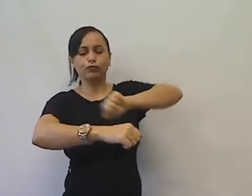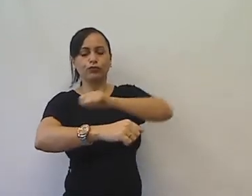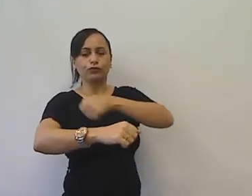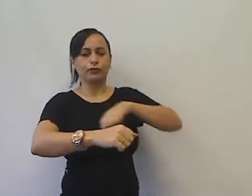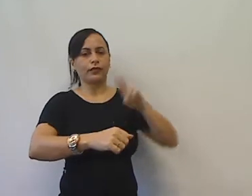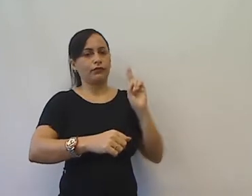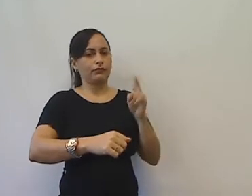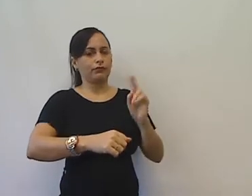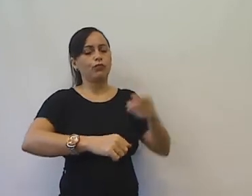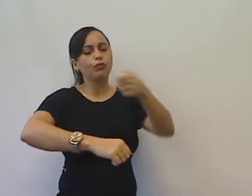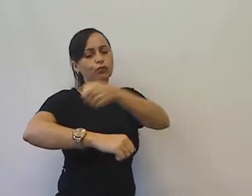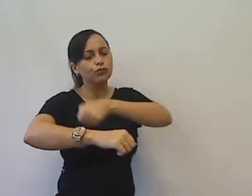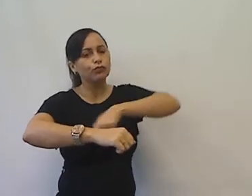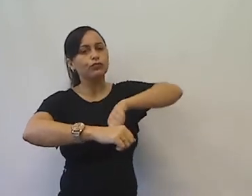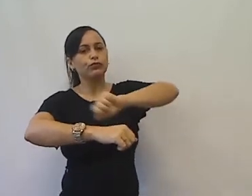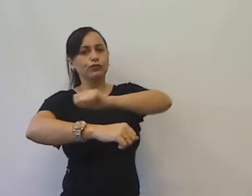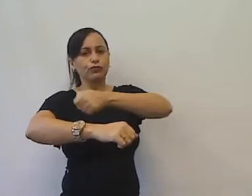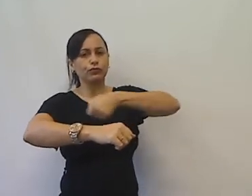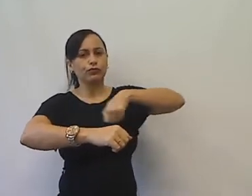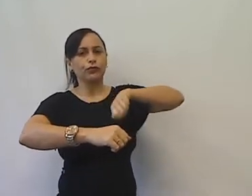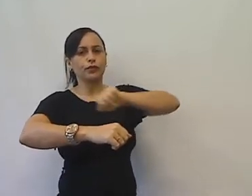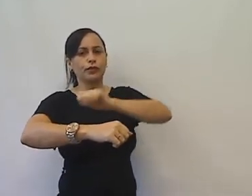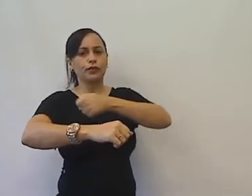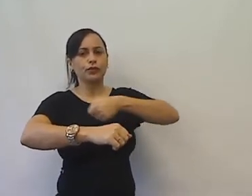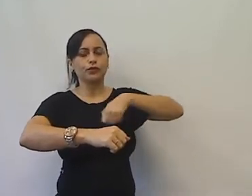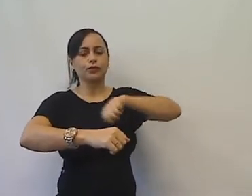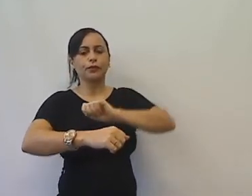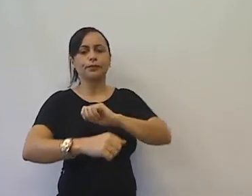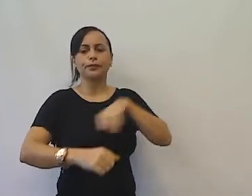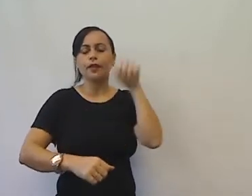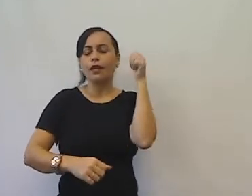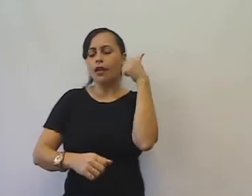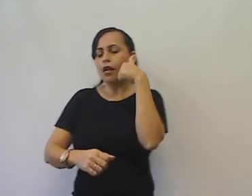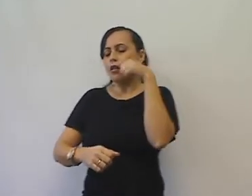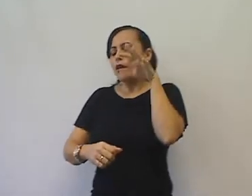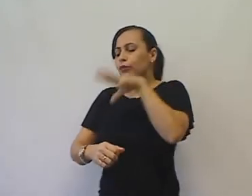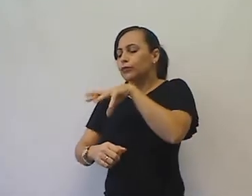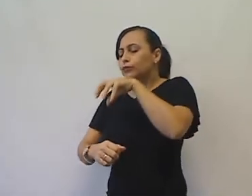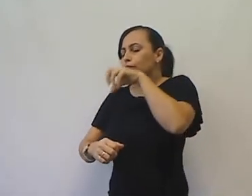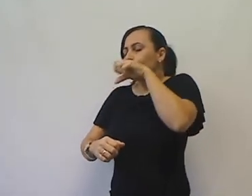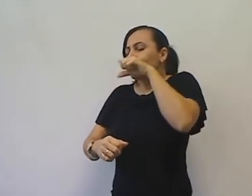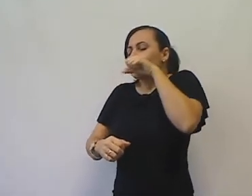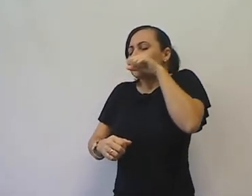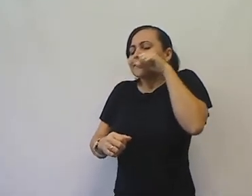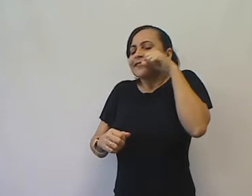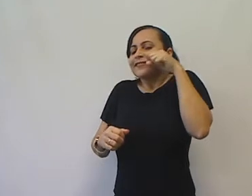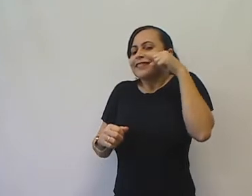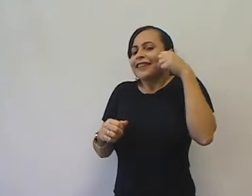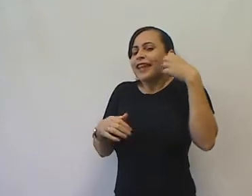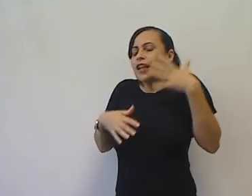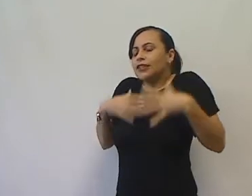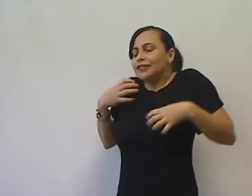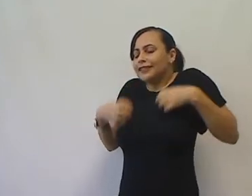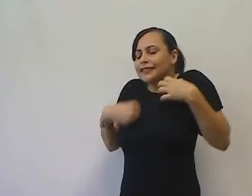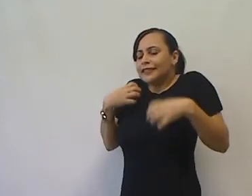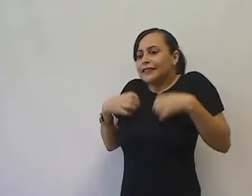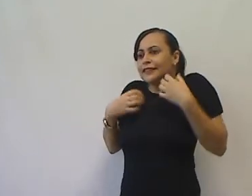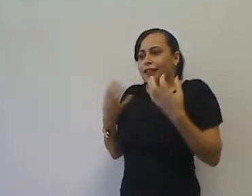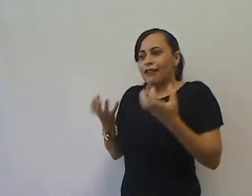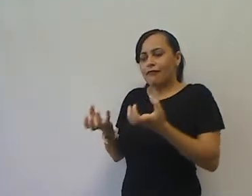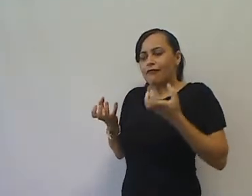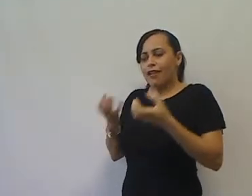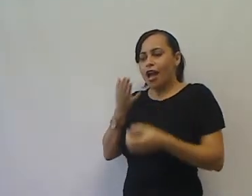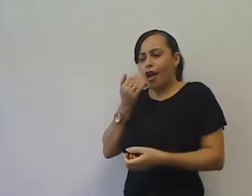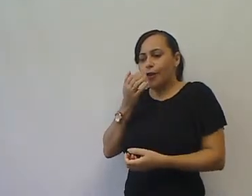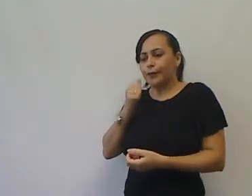mexendo a sua sopa. Dona Agromecilda já sentia aquele cheirinho dos legumes, já estava ficando ansiosa para provar da sopa.